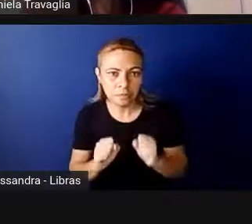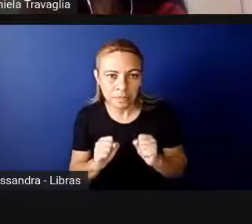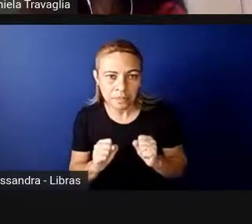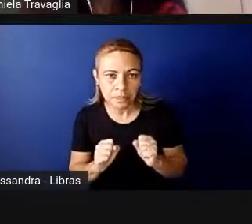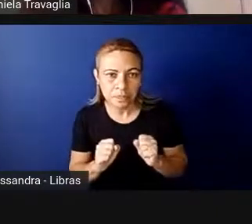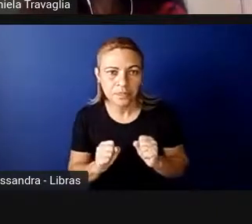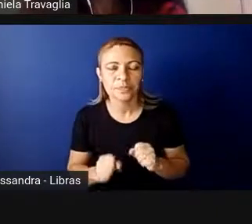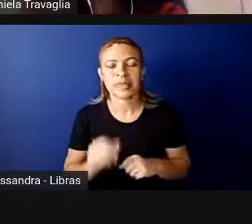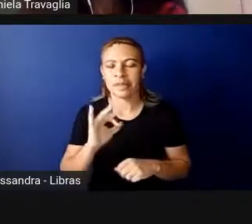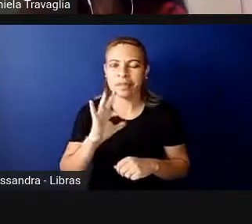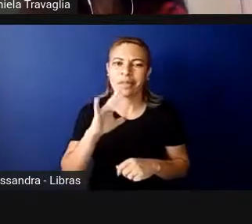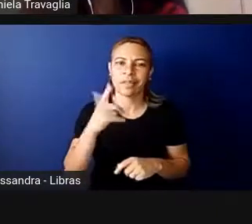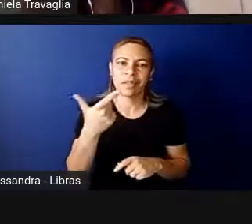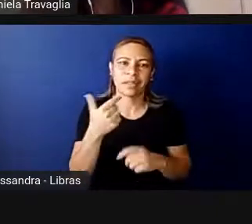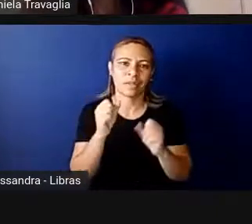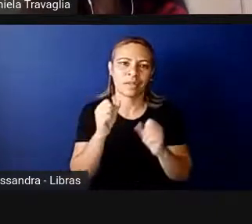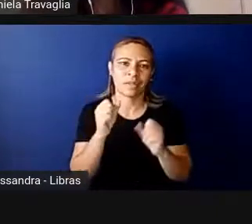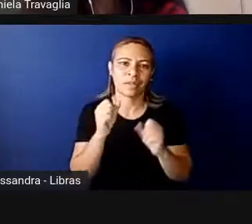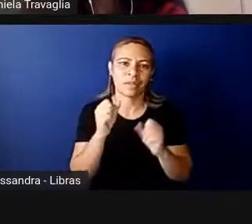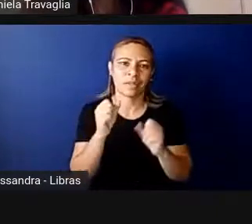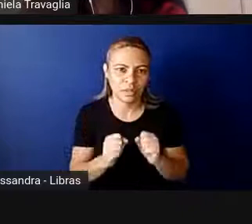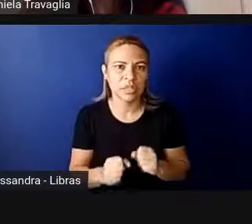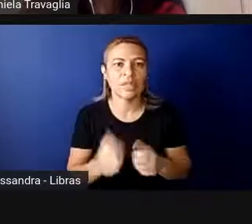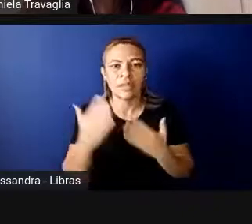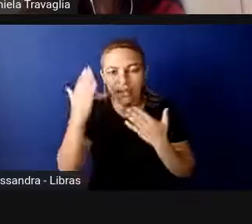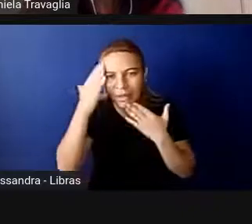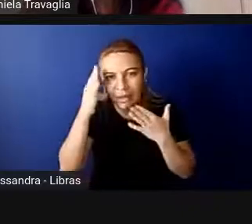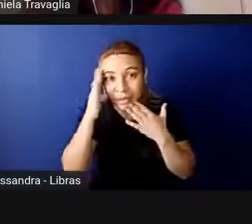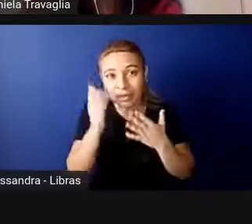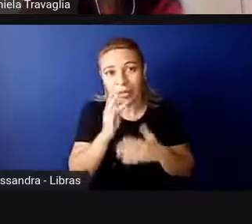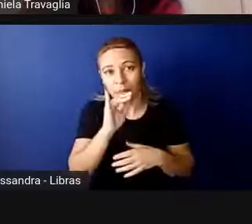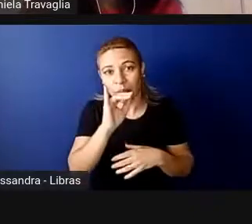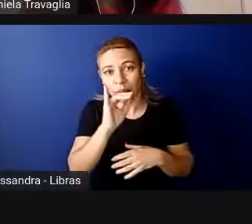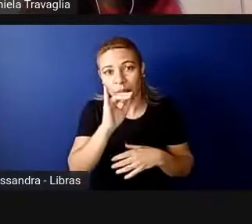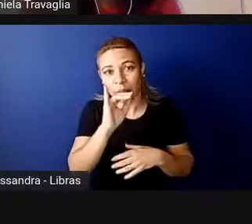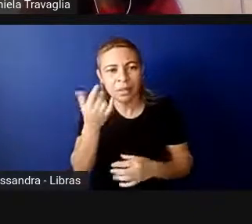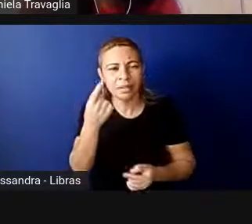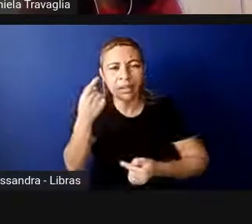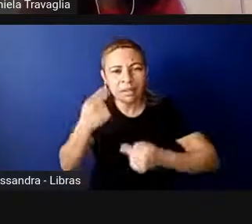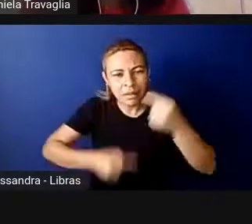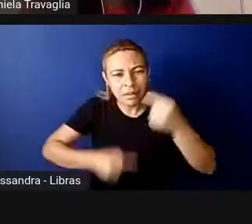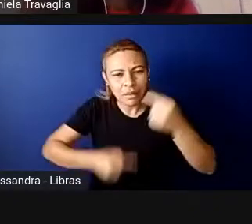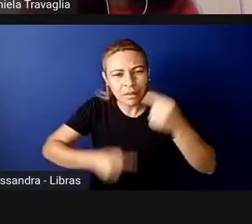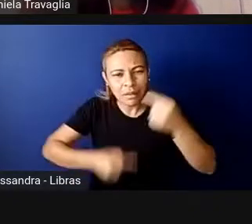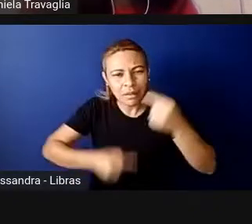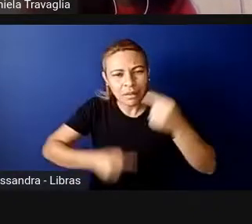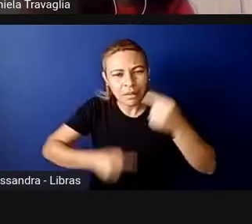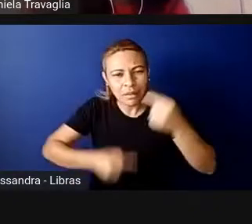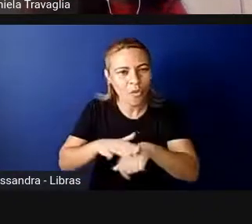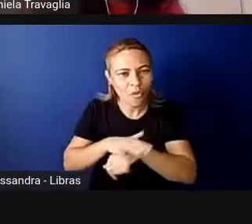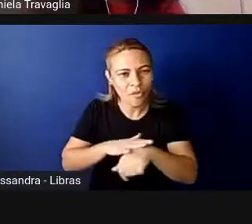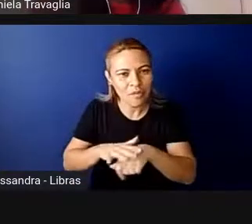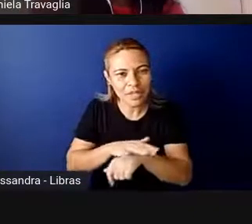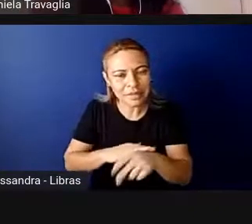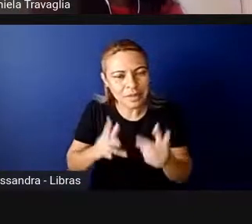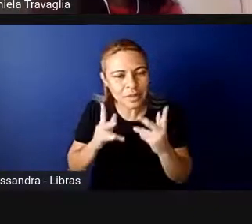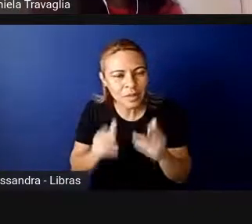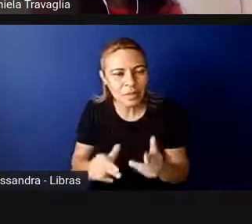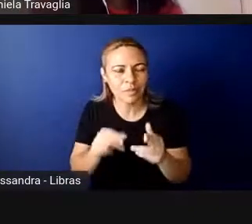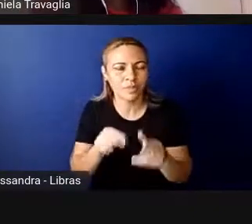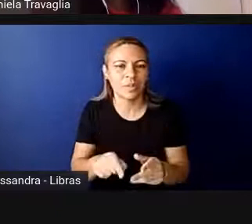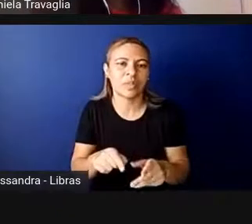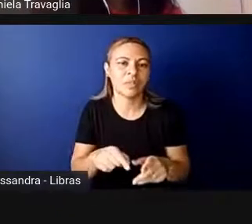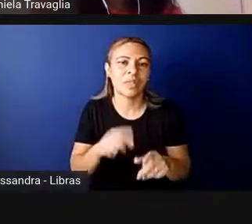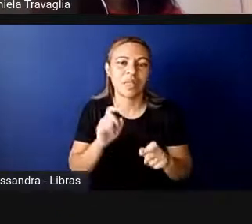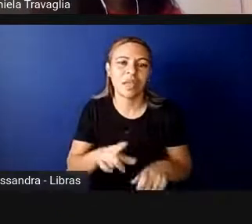Claro, eu quero agradecer a oportunidade e dizer que debates como esse, conversas como essas, é que me animam